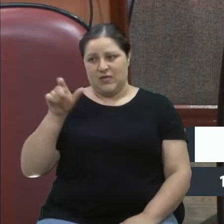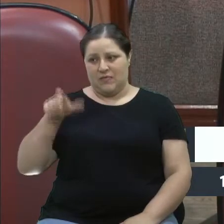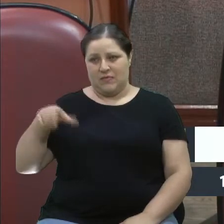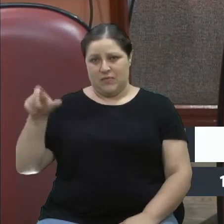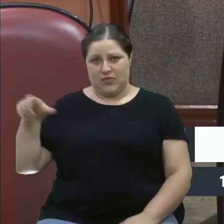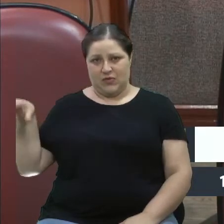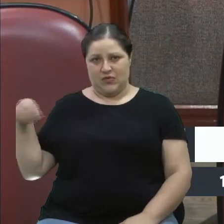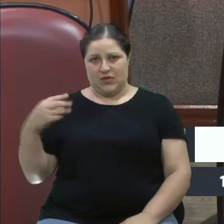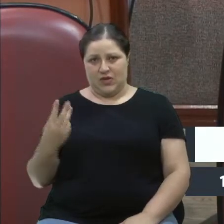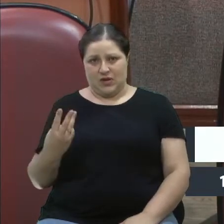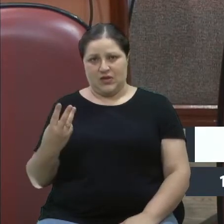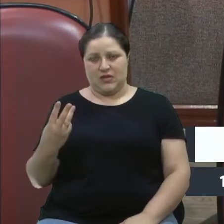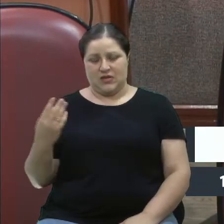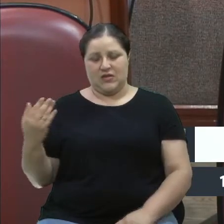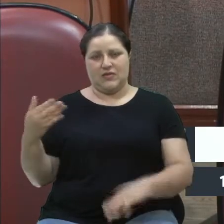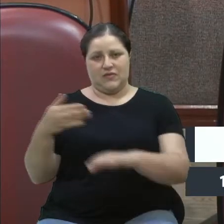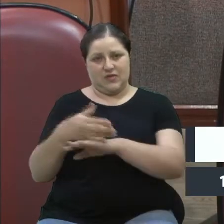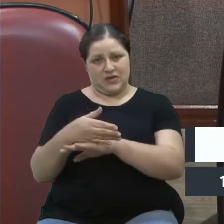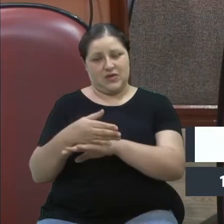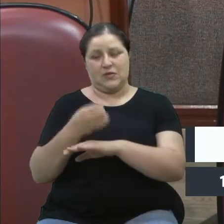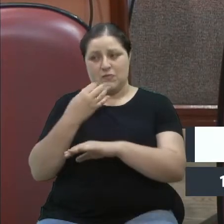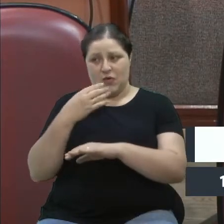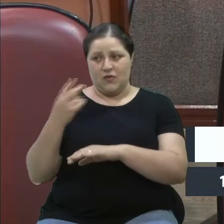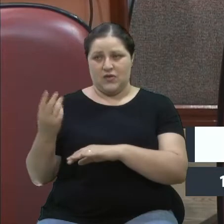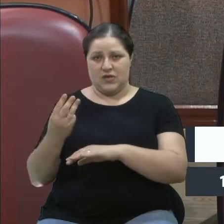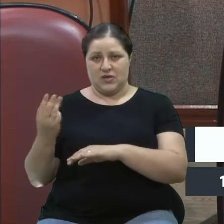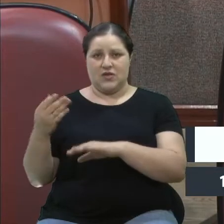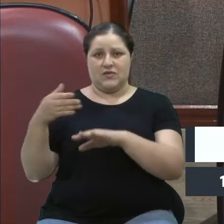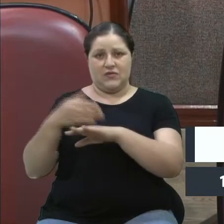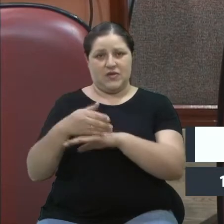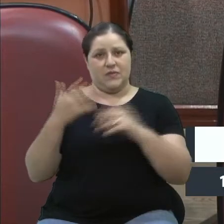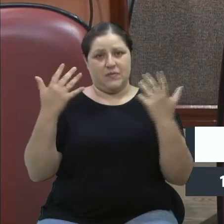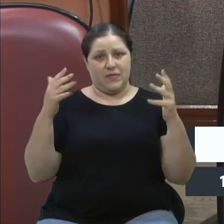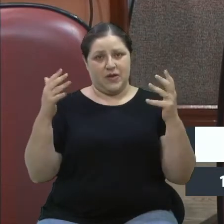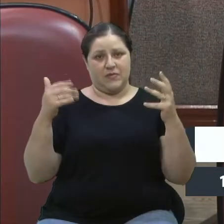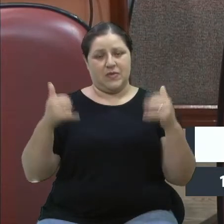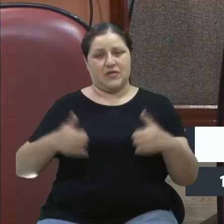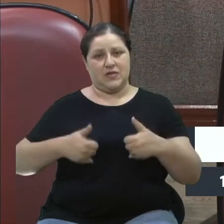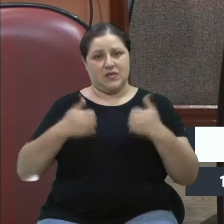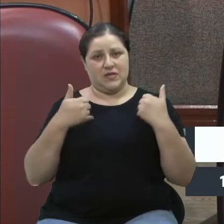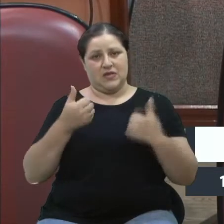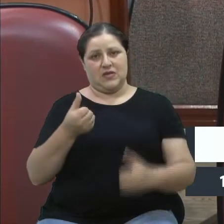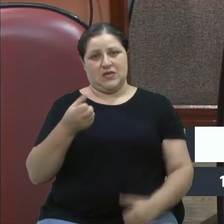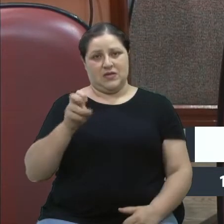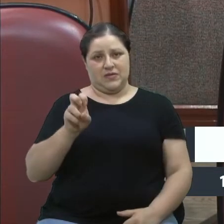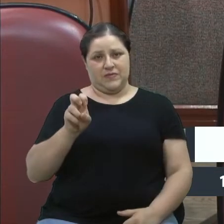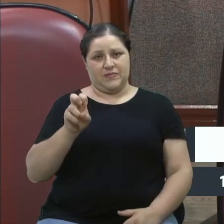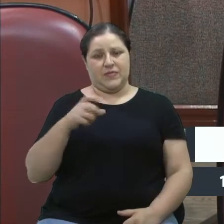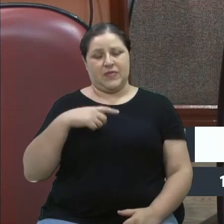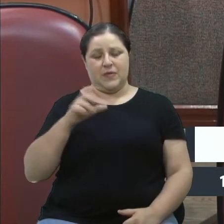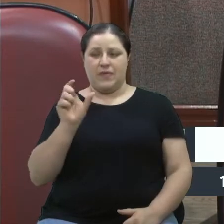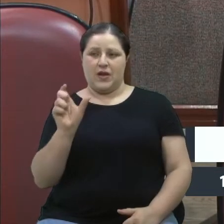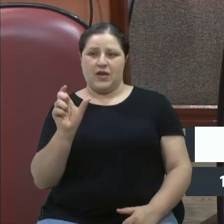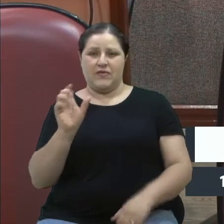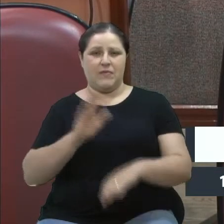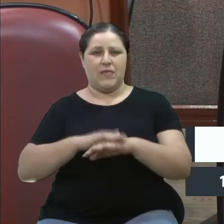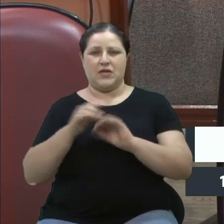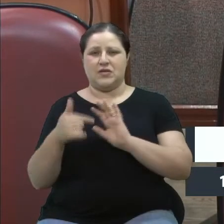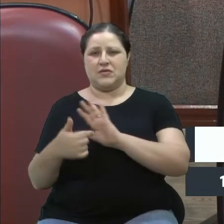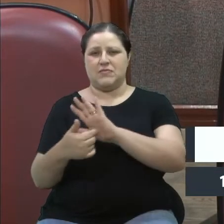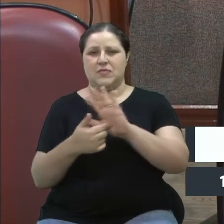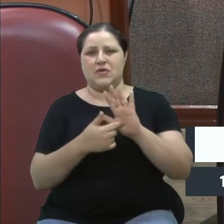que legal ter vocês conosco. Parabéns por esses 65 anos, a gente sabe que uma das palavras que mais reflete, talvez,